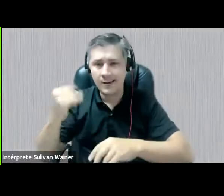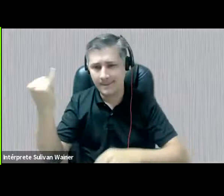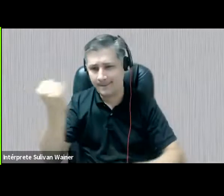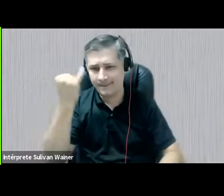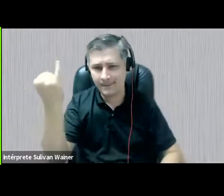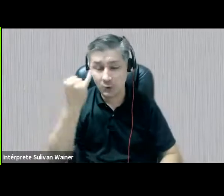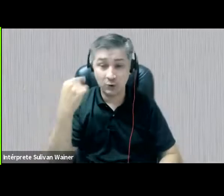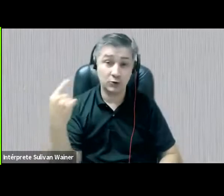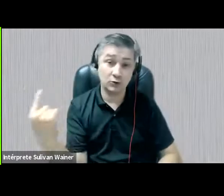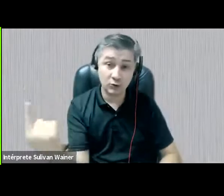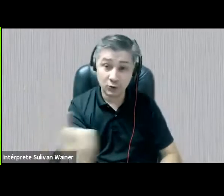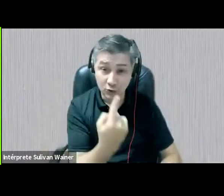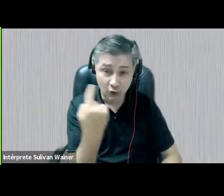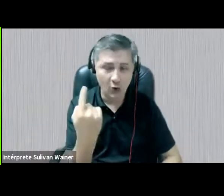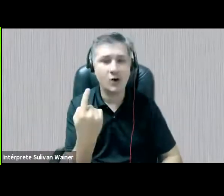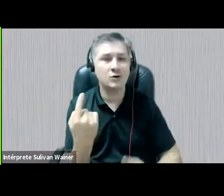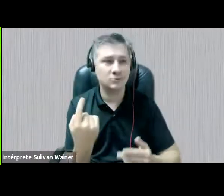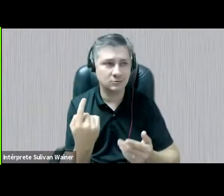docente, né.